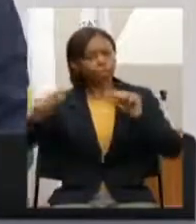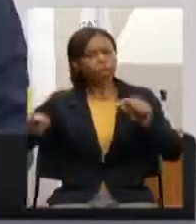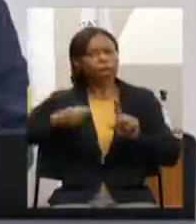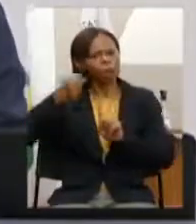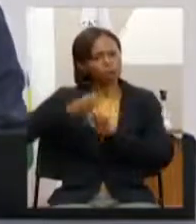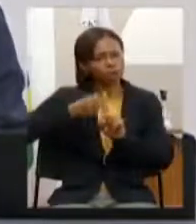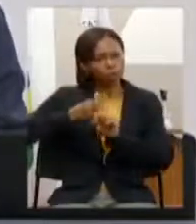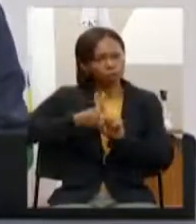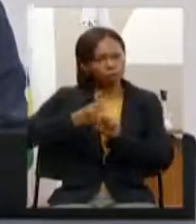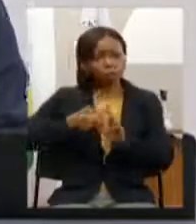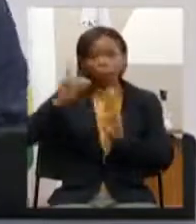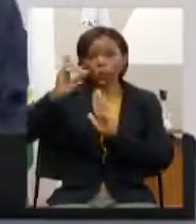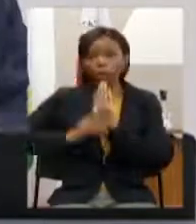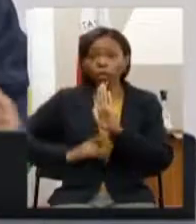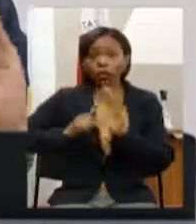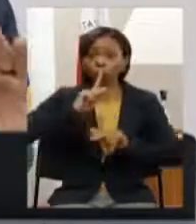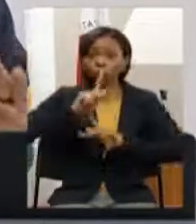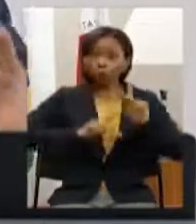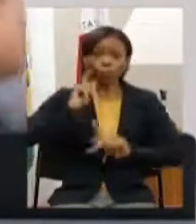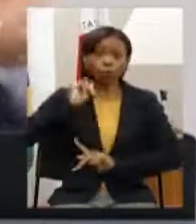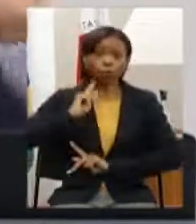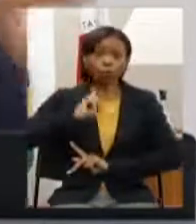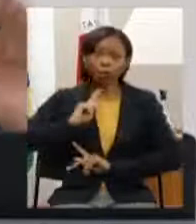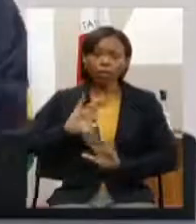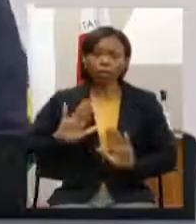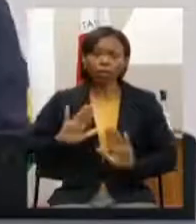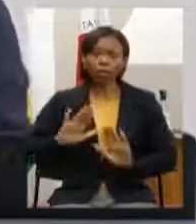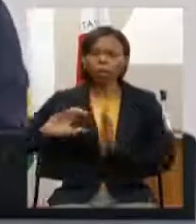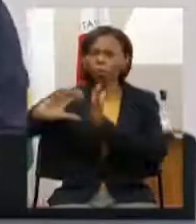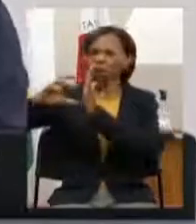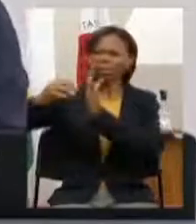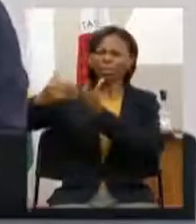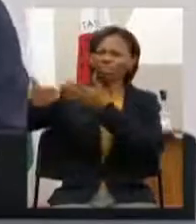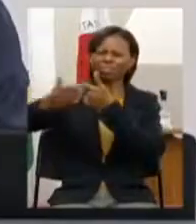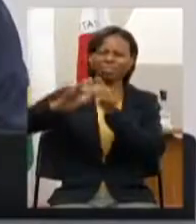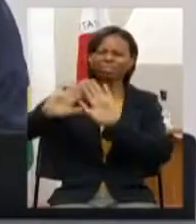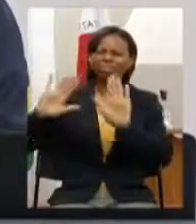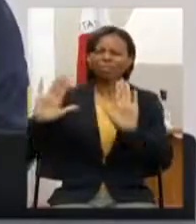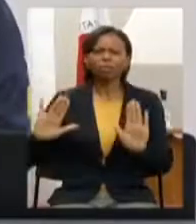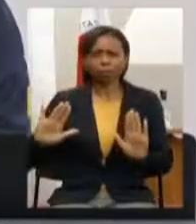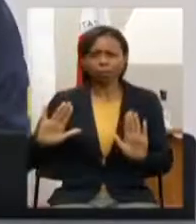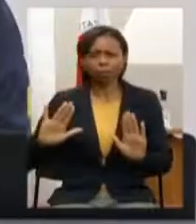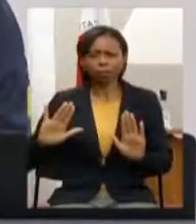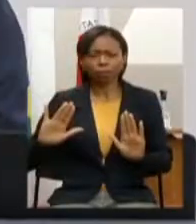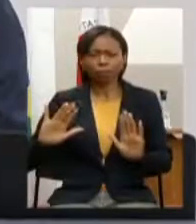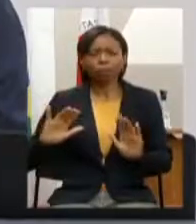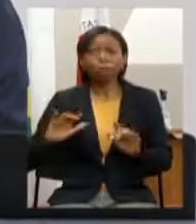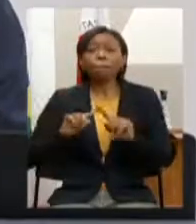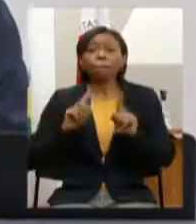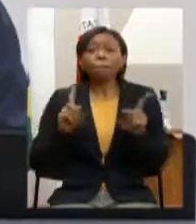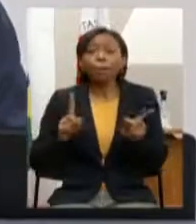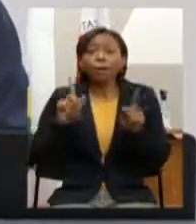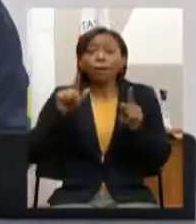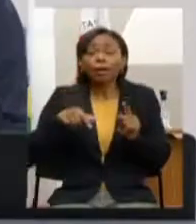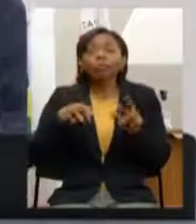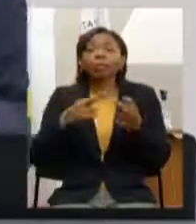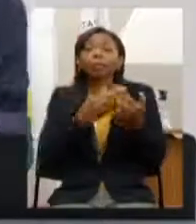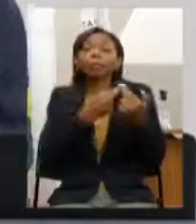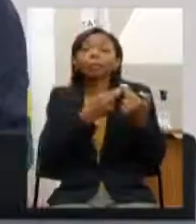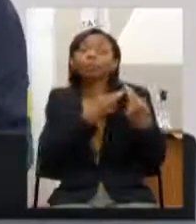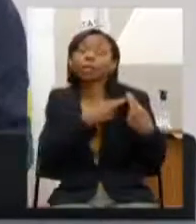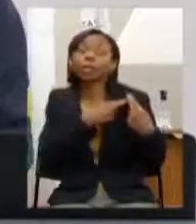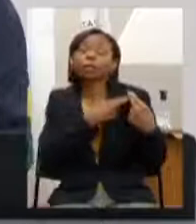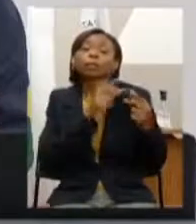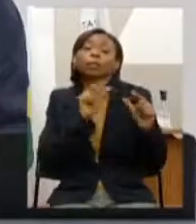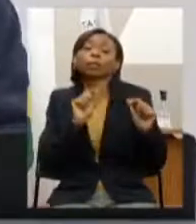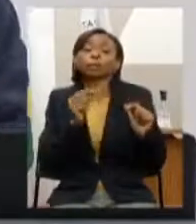do povo de Minas Gerais sem se importar de quem lá esteja é uma questão de estado não é uma questão